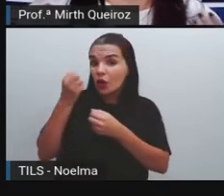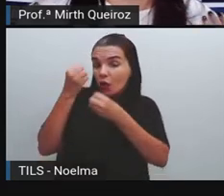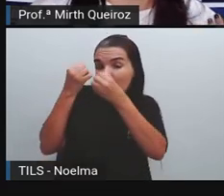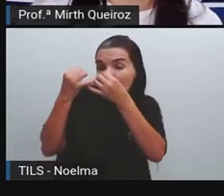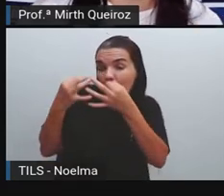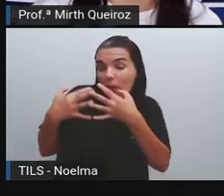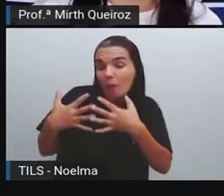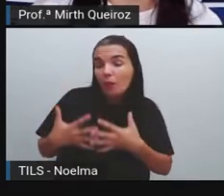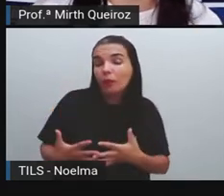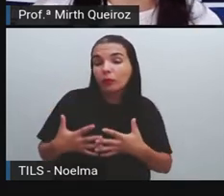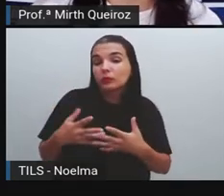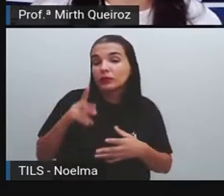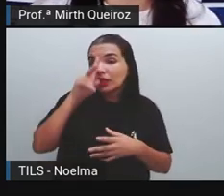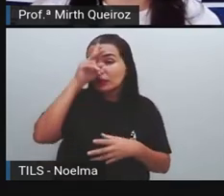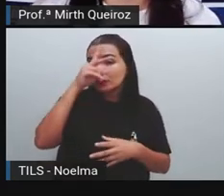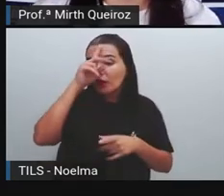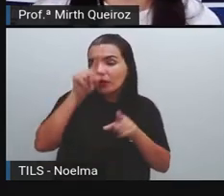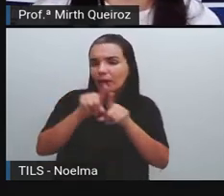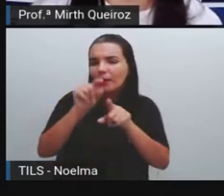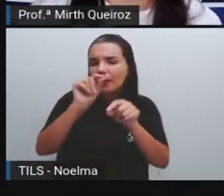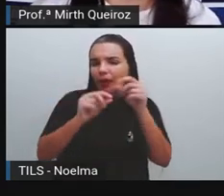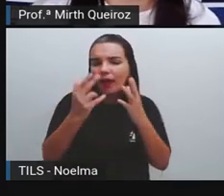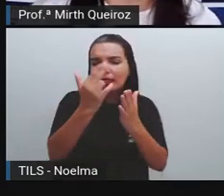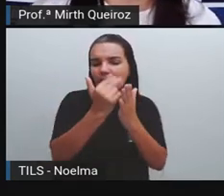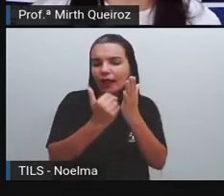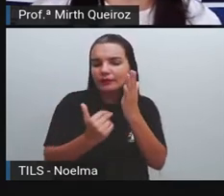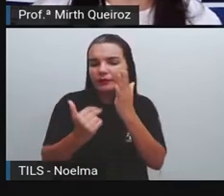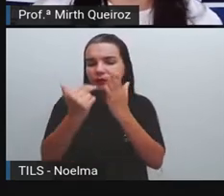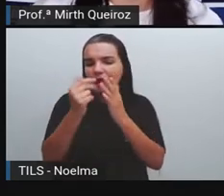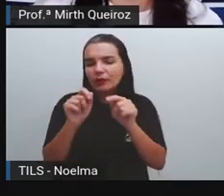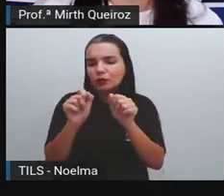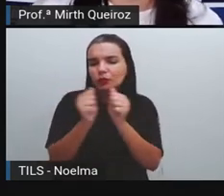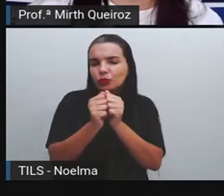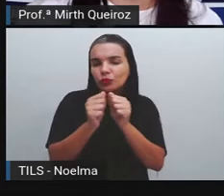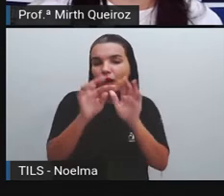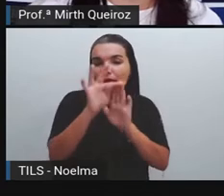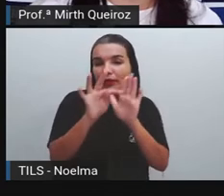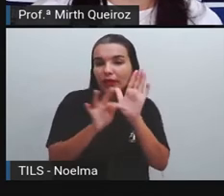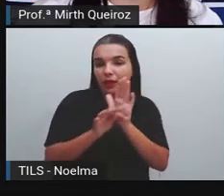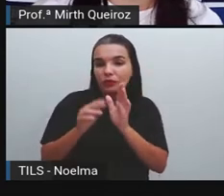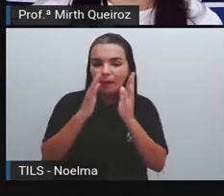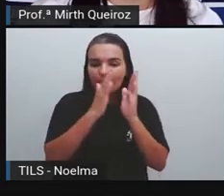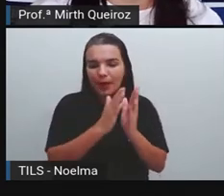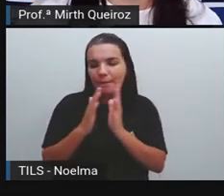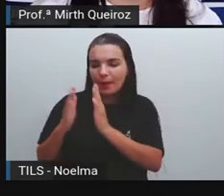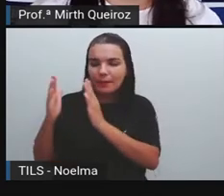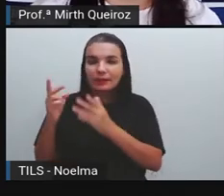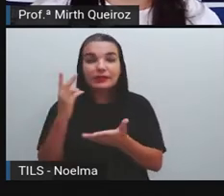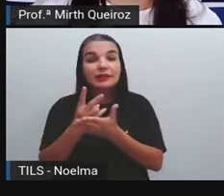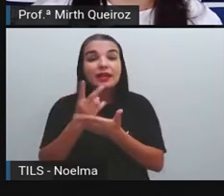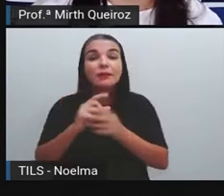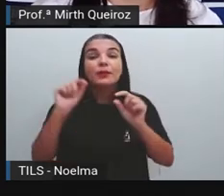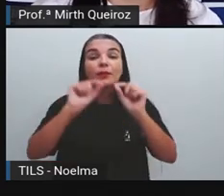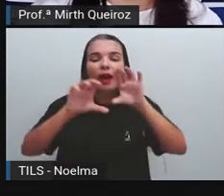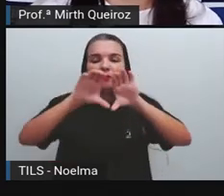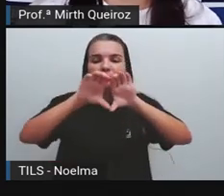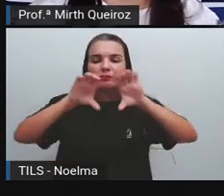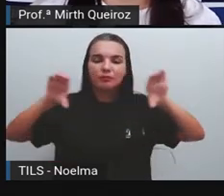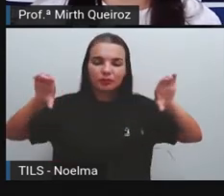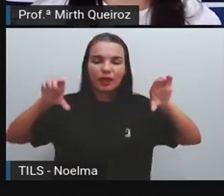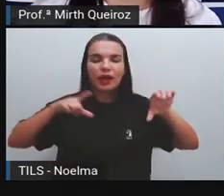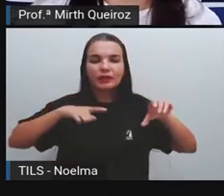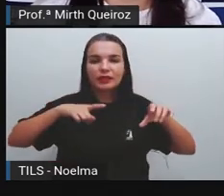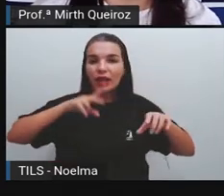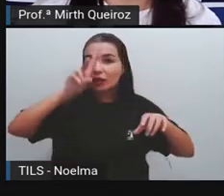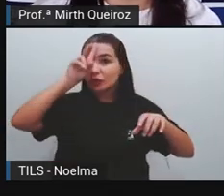através de desenhos e textos em uma sequência. E normalmente na horizontal. Essas histórias possuem alguns